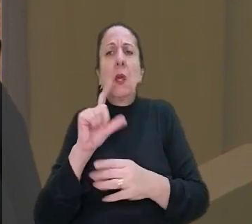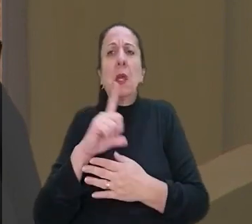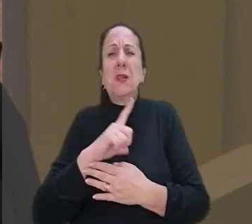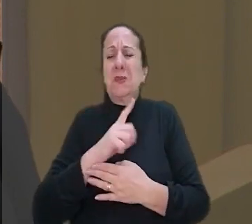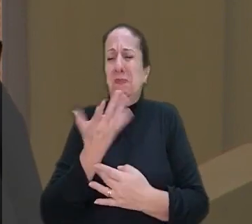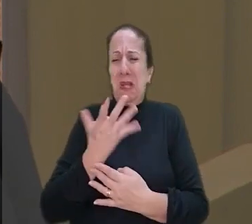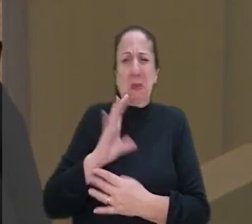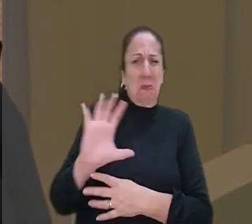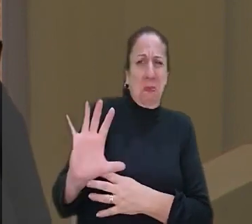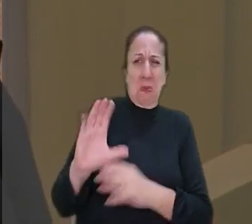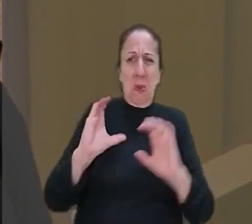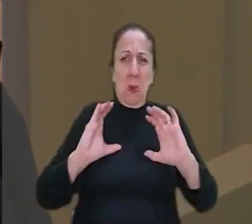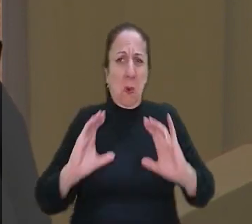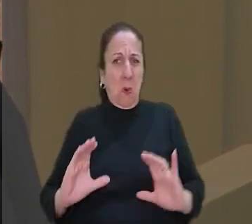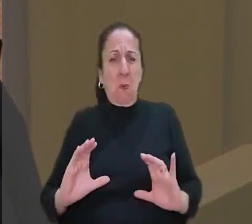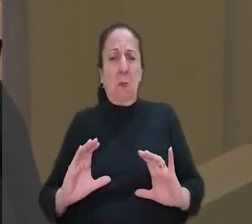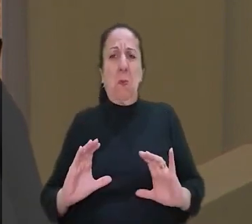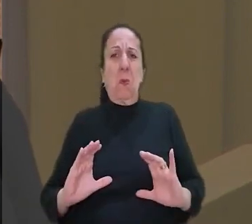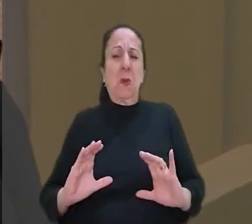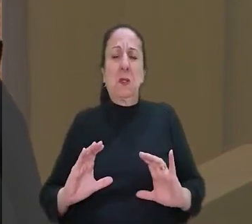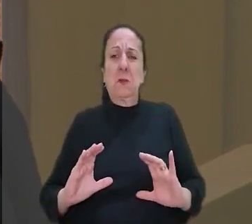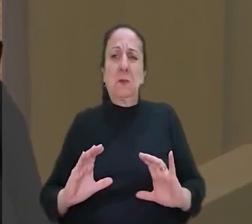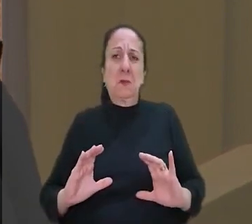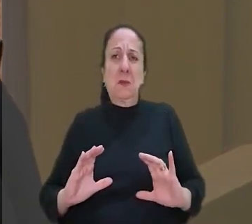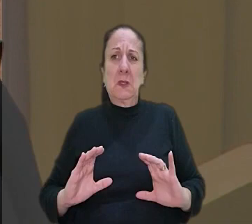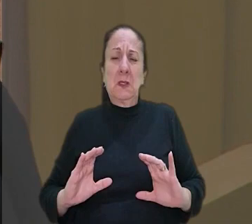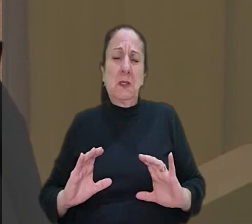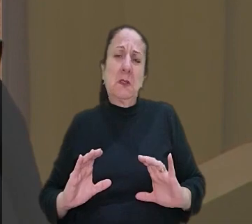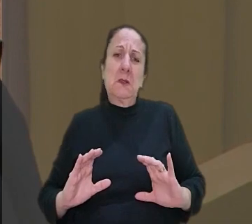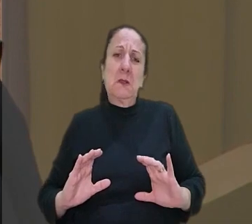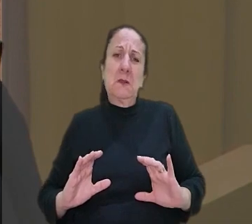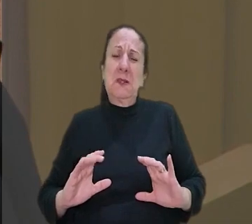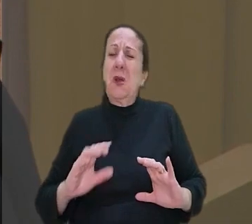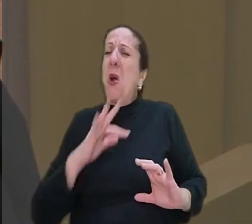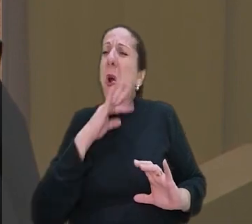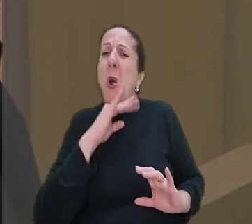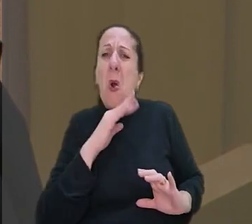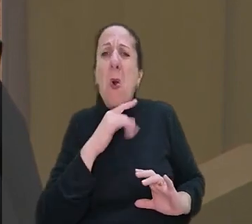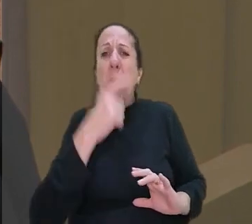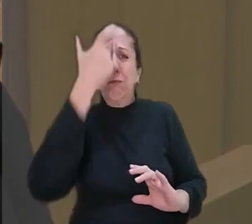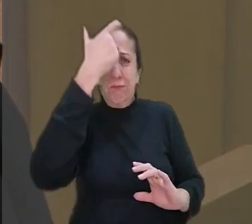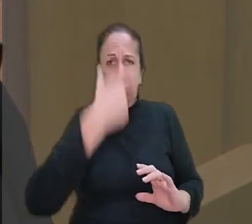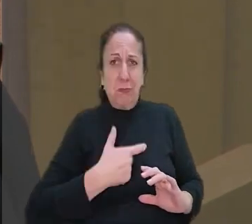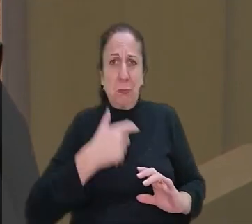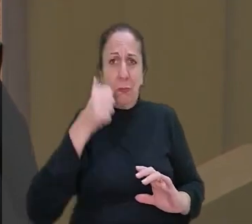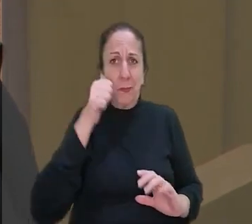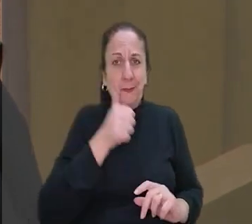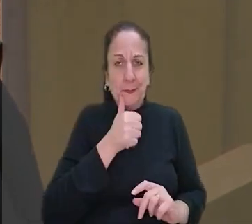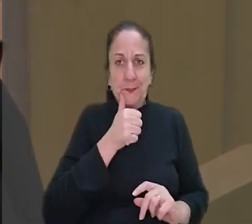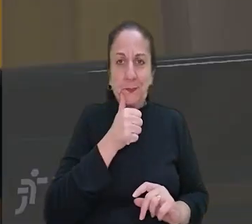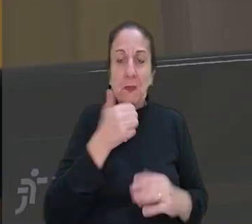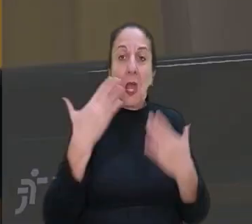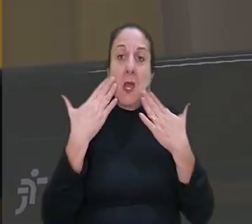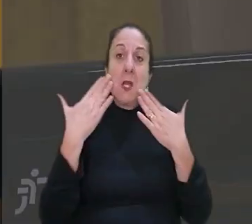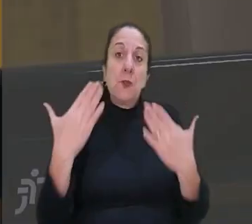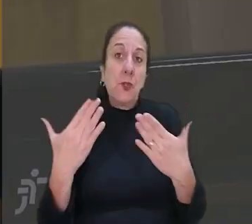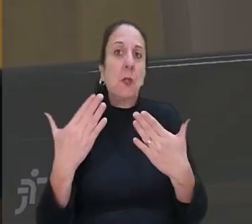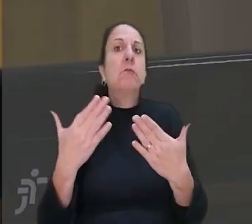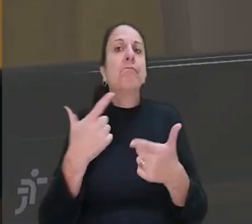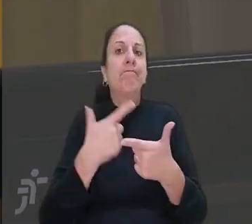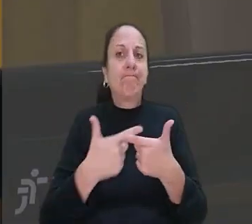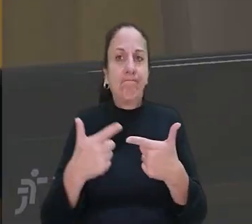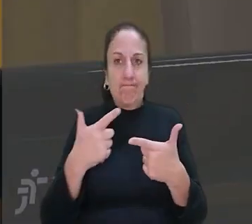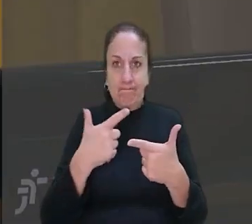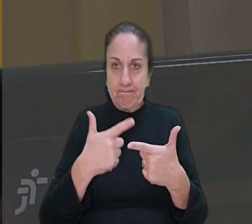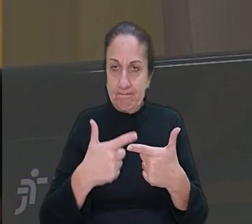havia a repulsa, a comportamentos que são absolutamente danosos à personalidade da mulher. Diante da